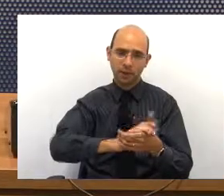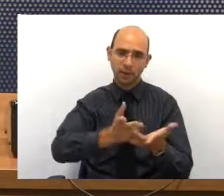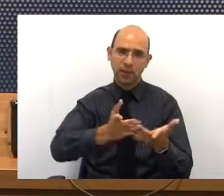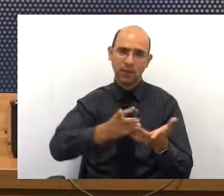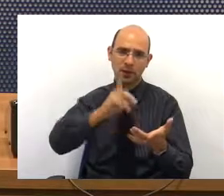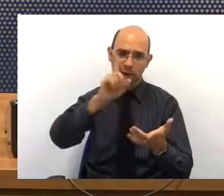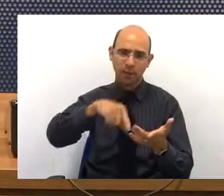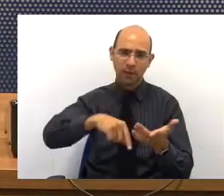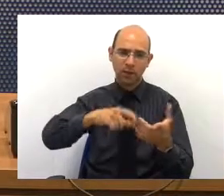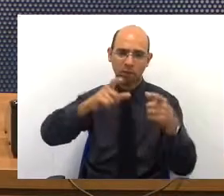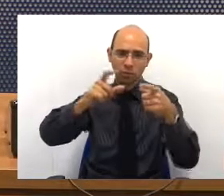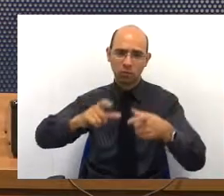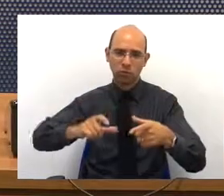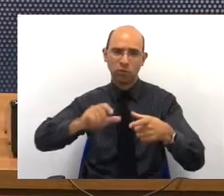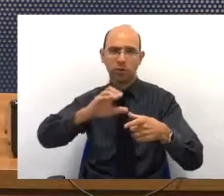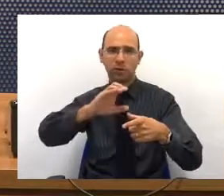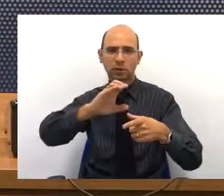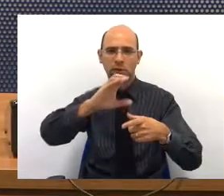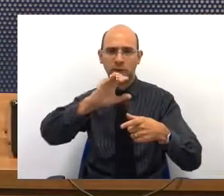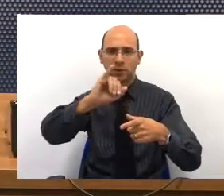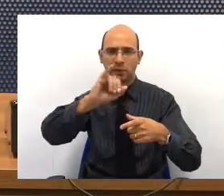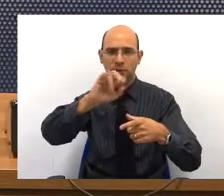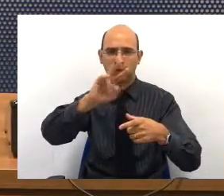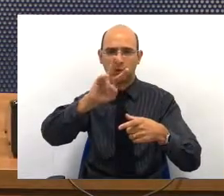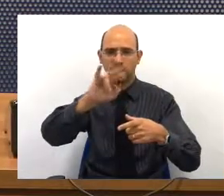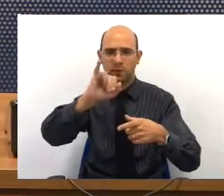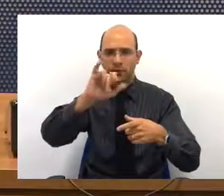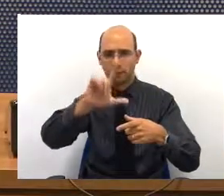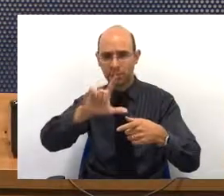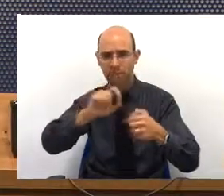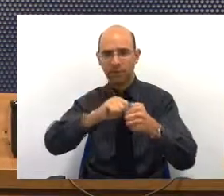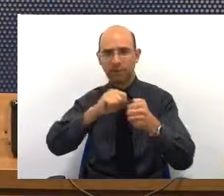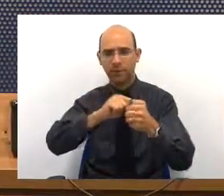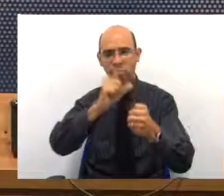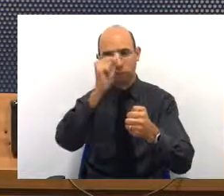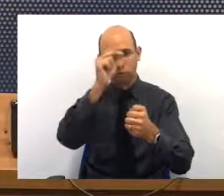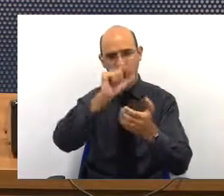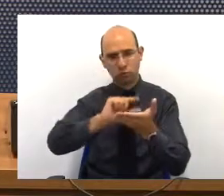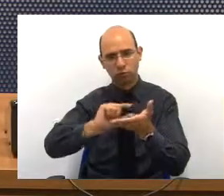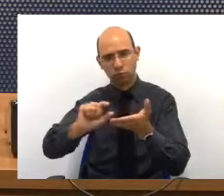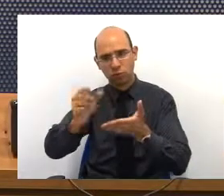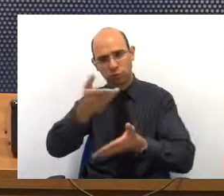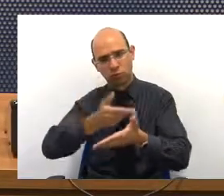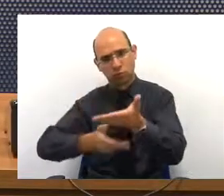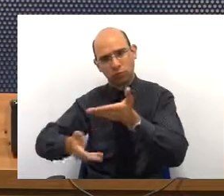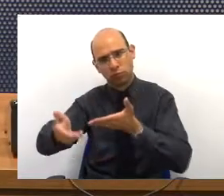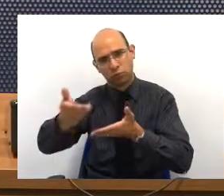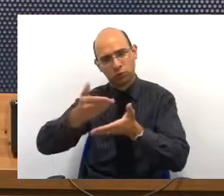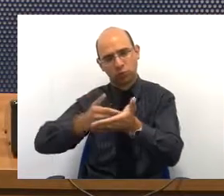civil que gere recursos descentralizados.